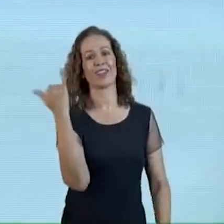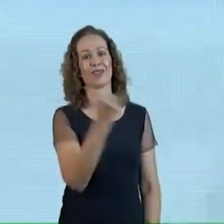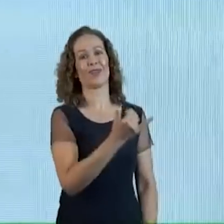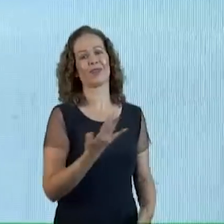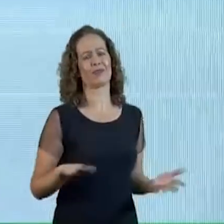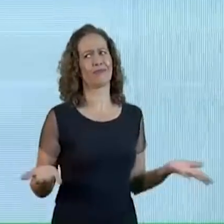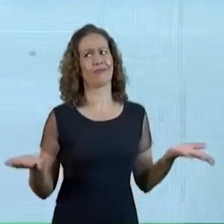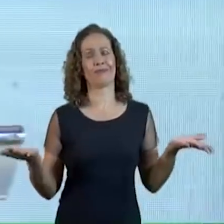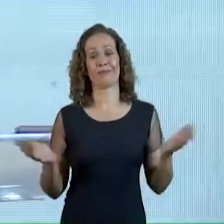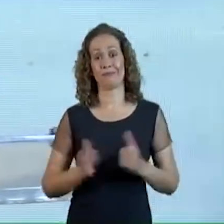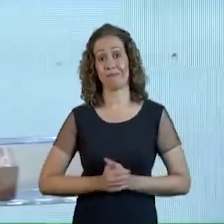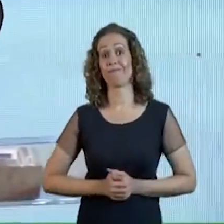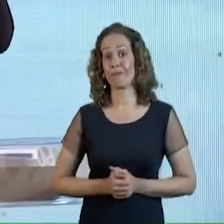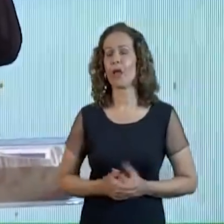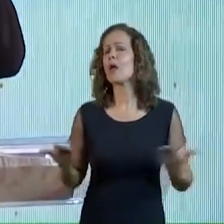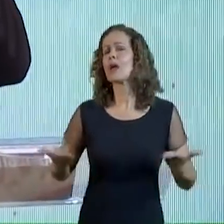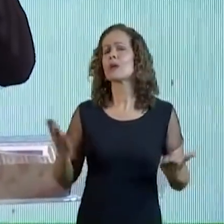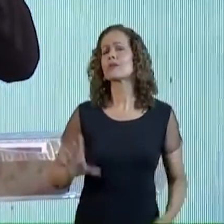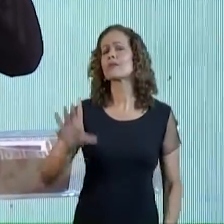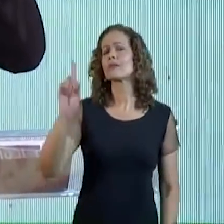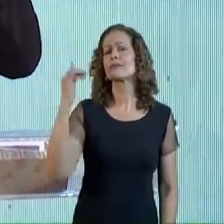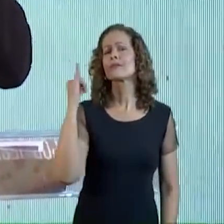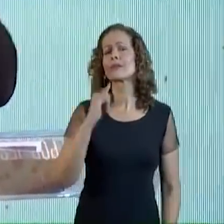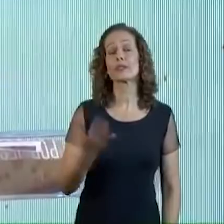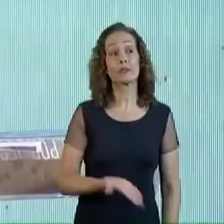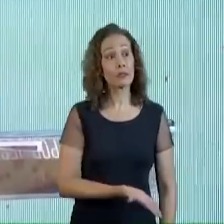Olha Deus está dizendo para a gente Hoje só para cá